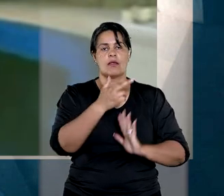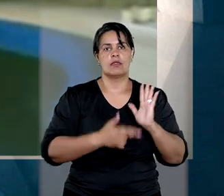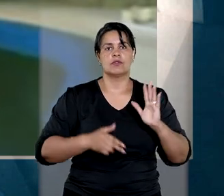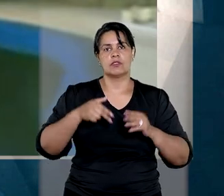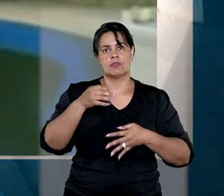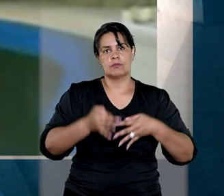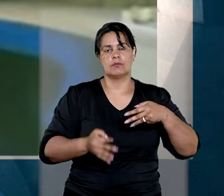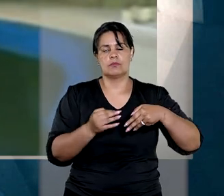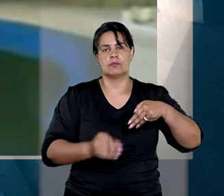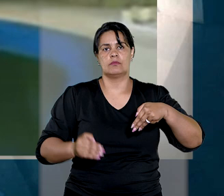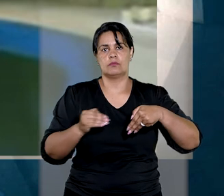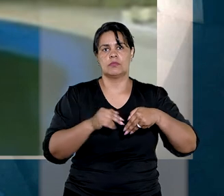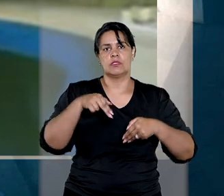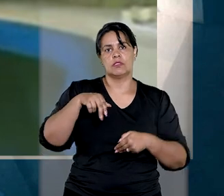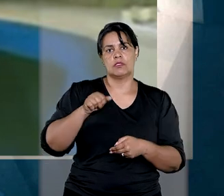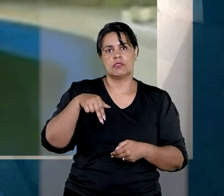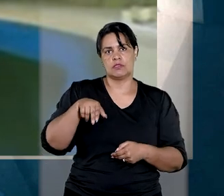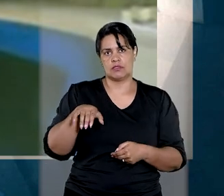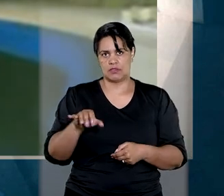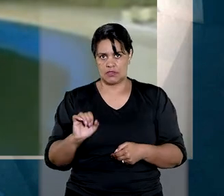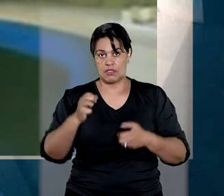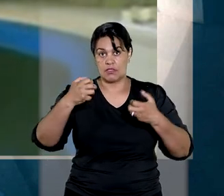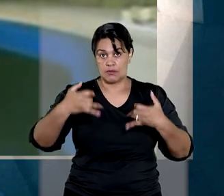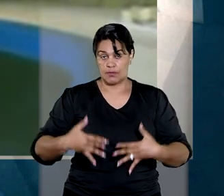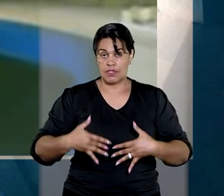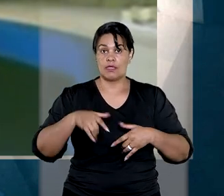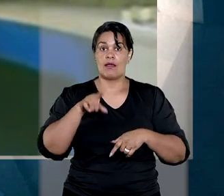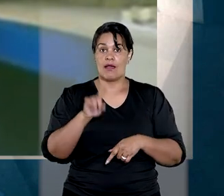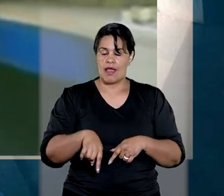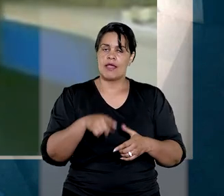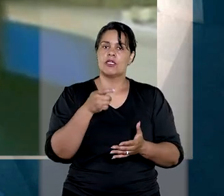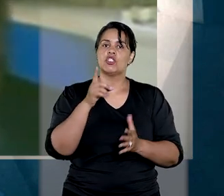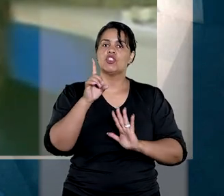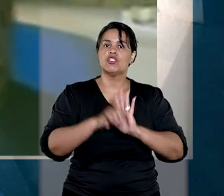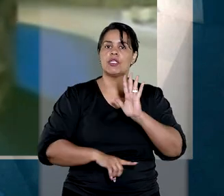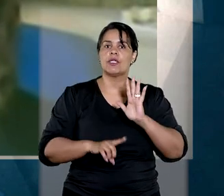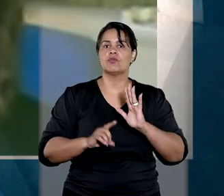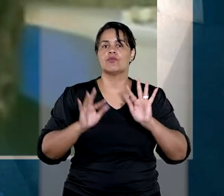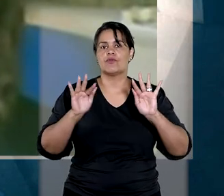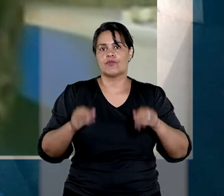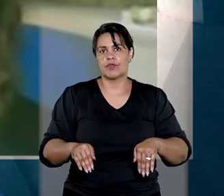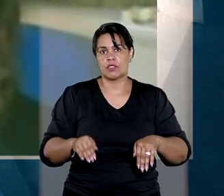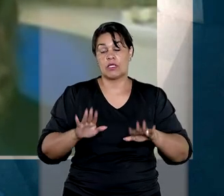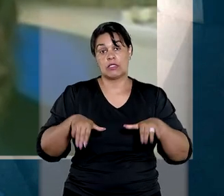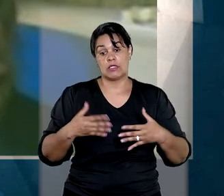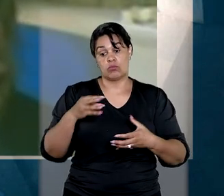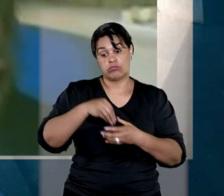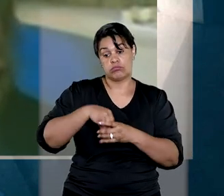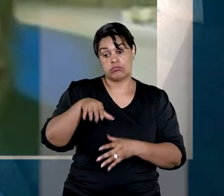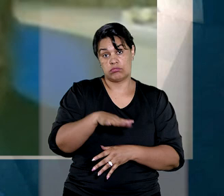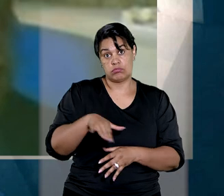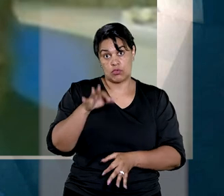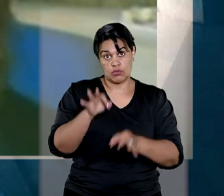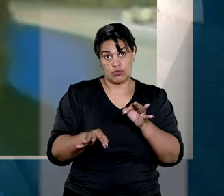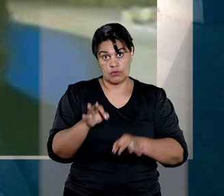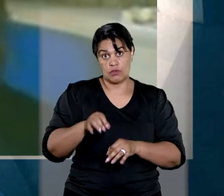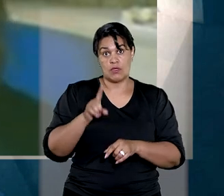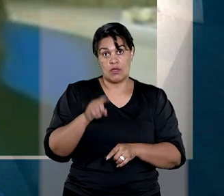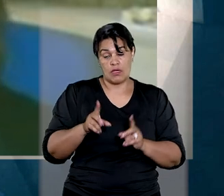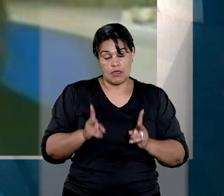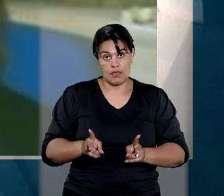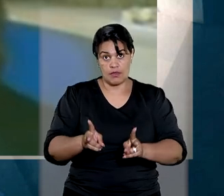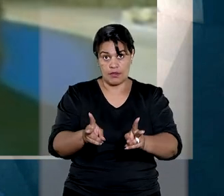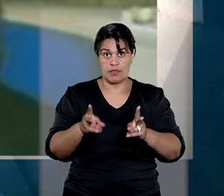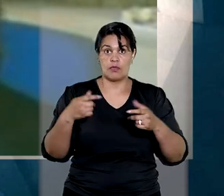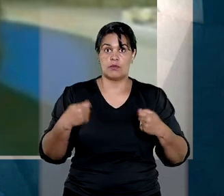Nancy Andrigue, explicou que o Instituto da Compensação é direito potestativo extintivo e que no ordenamento jurídico opera no